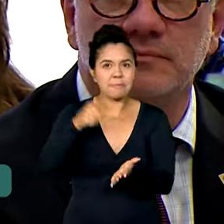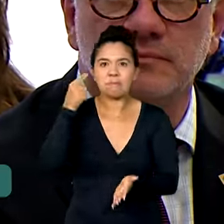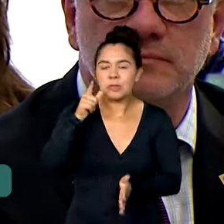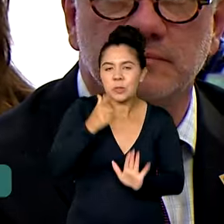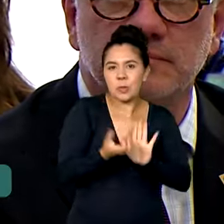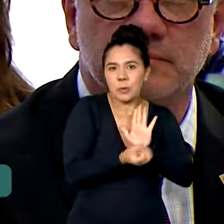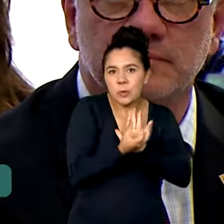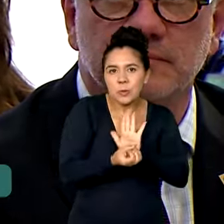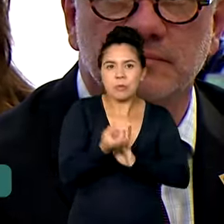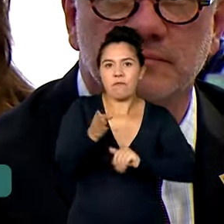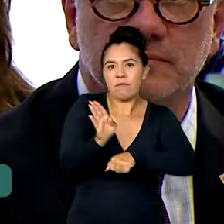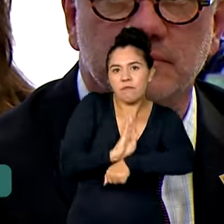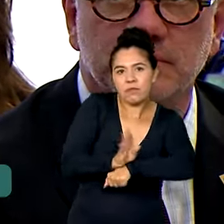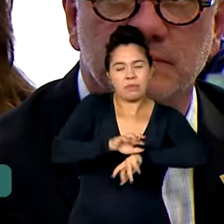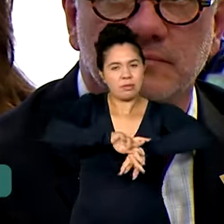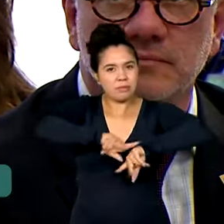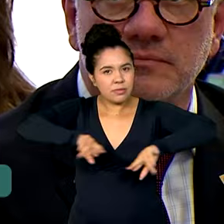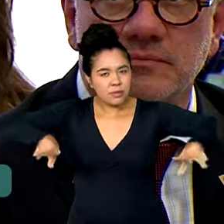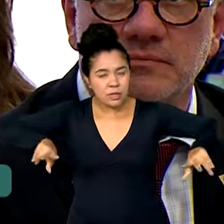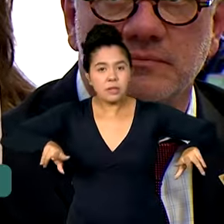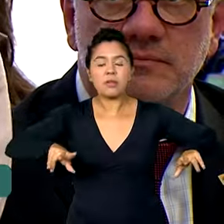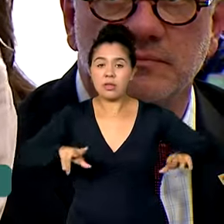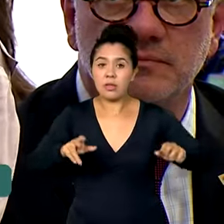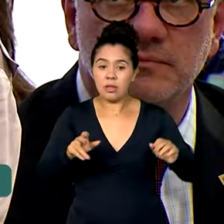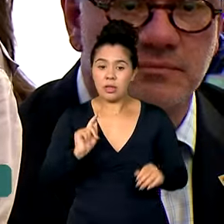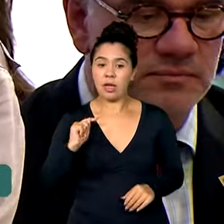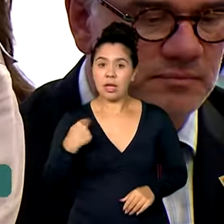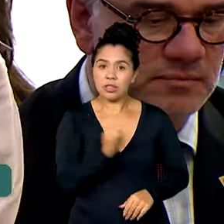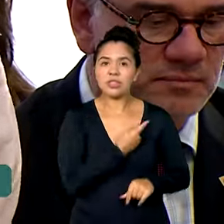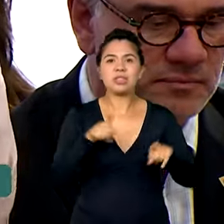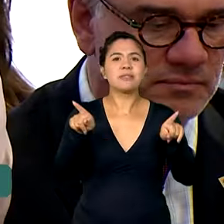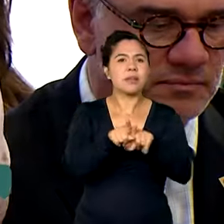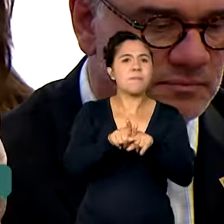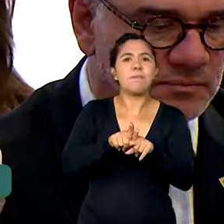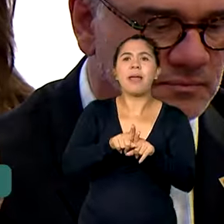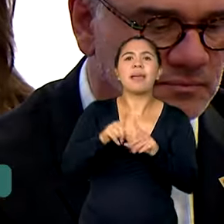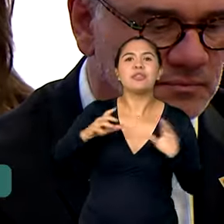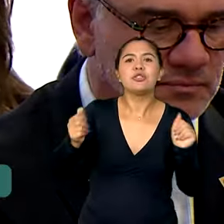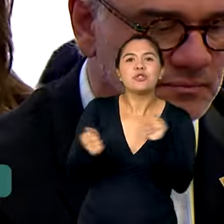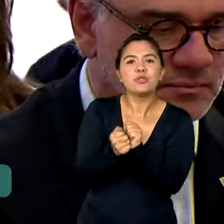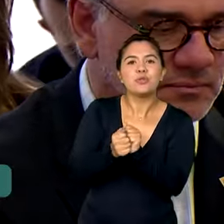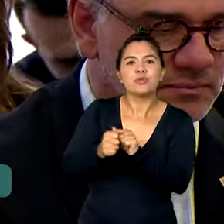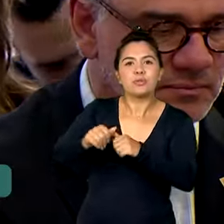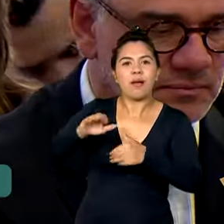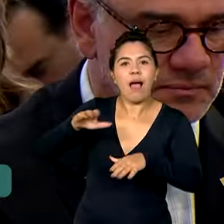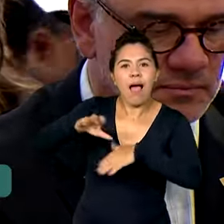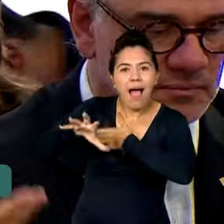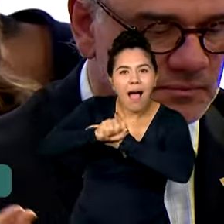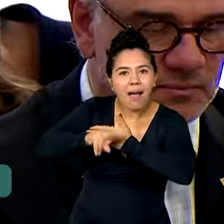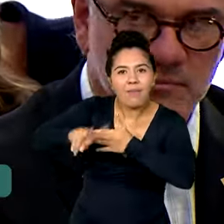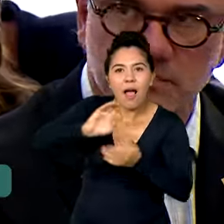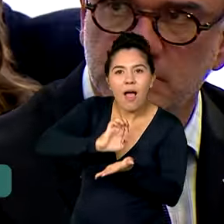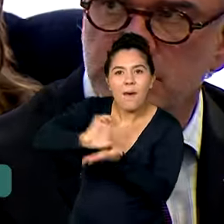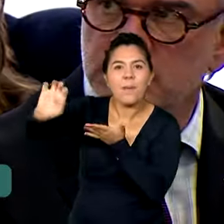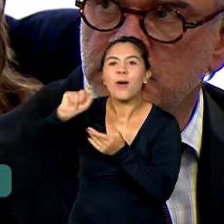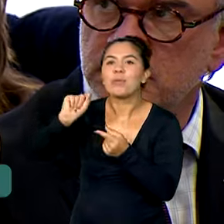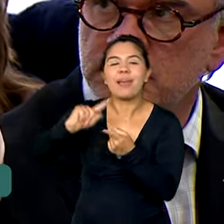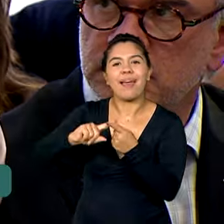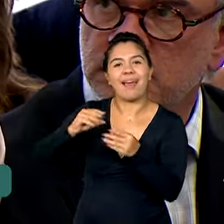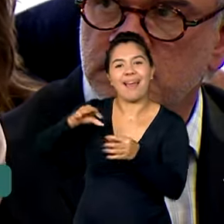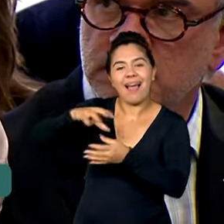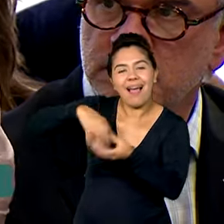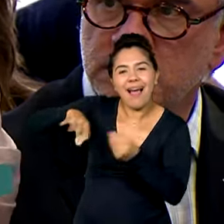E junto com a gente, a gente leva o café, a gente leva a indústria têxtil, a gente leva